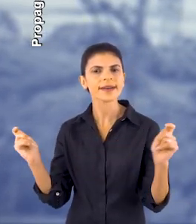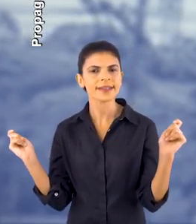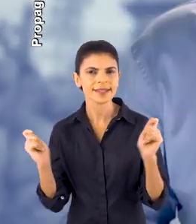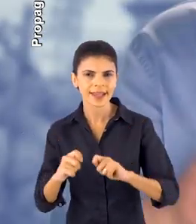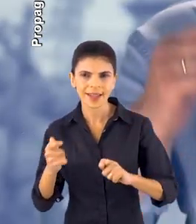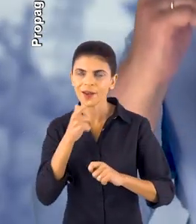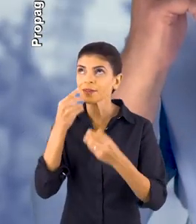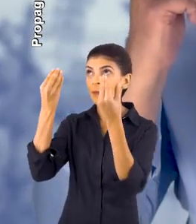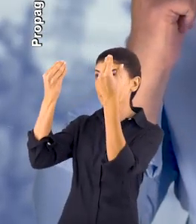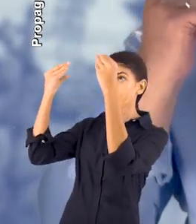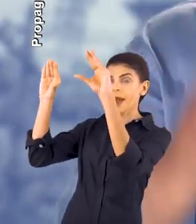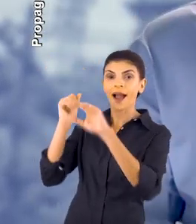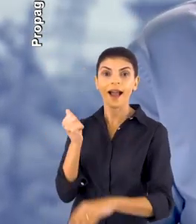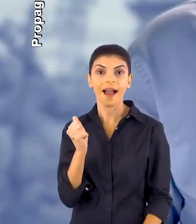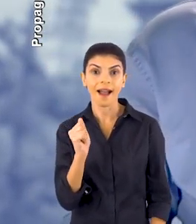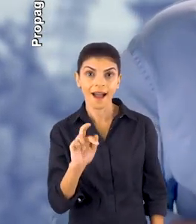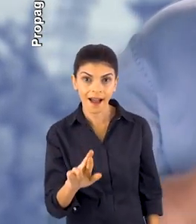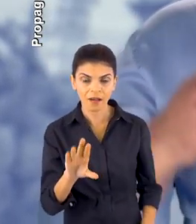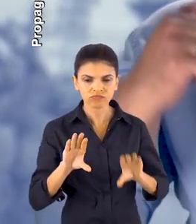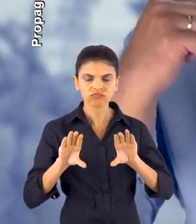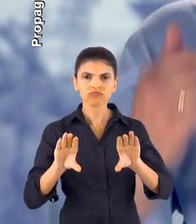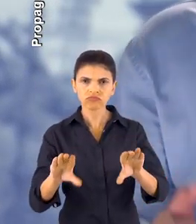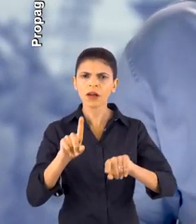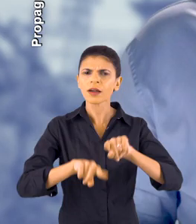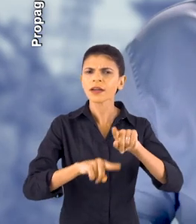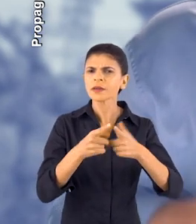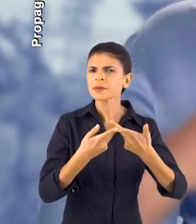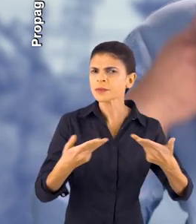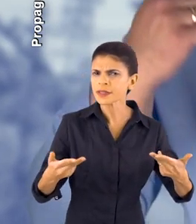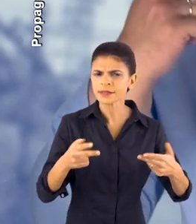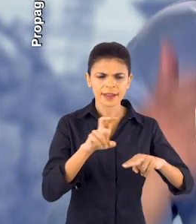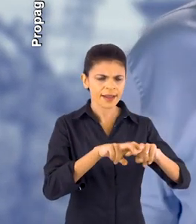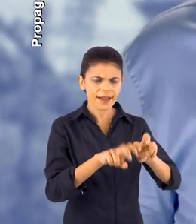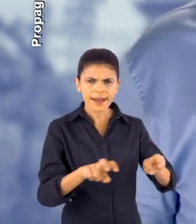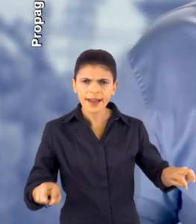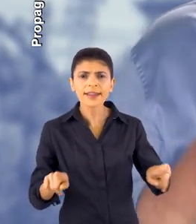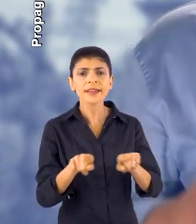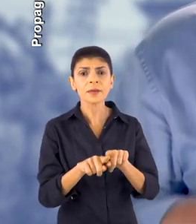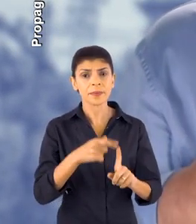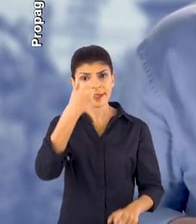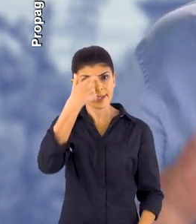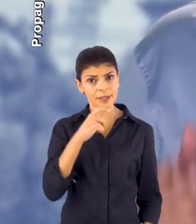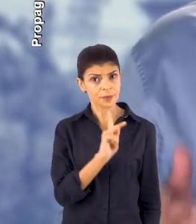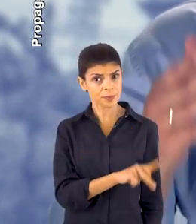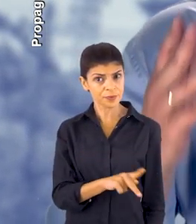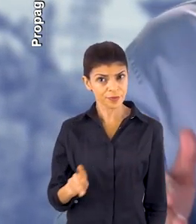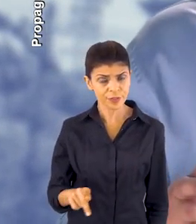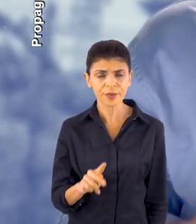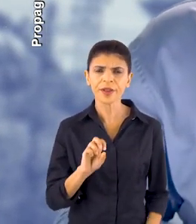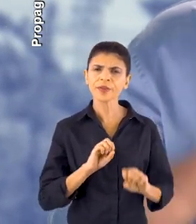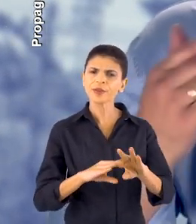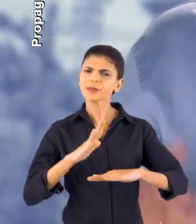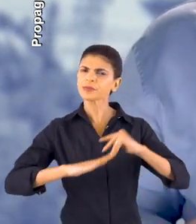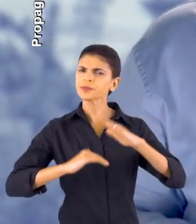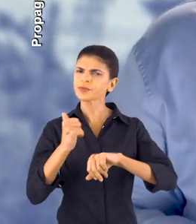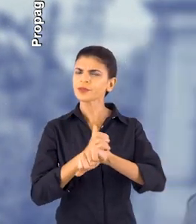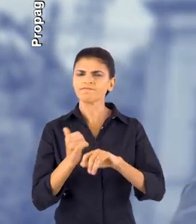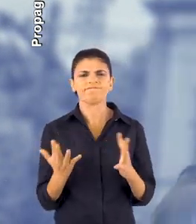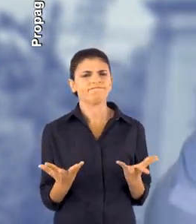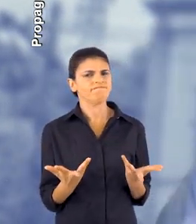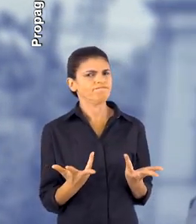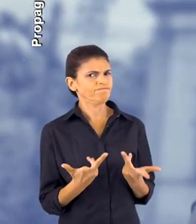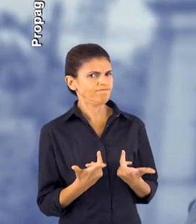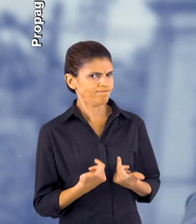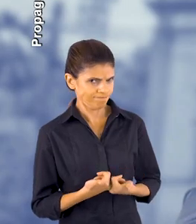delas, colocando ar-condicionado, equipamentos, utensílios para o profissional da educação trabalharem de